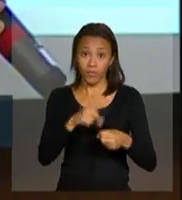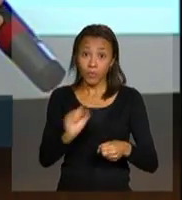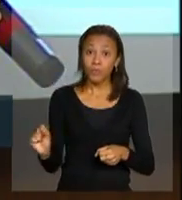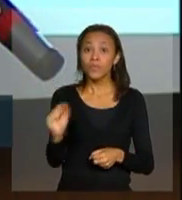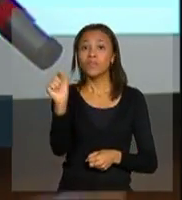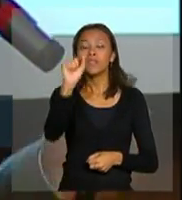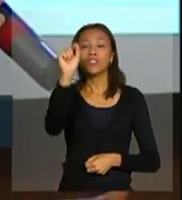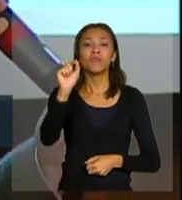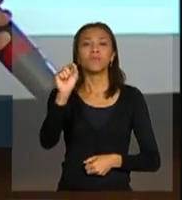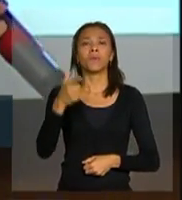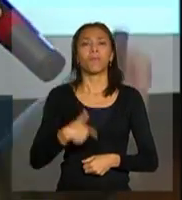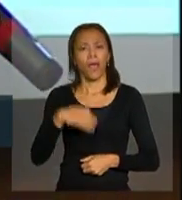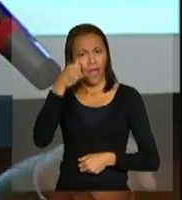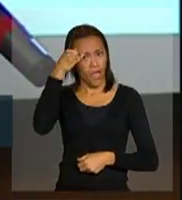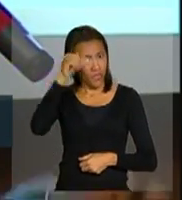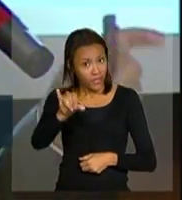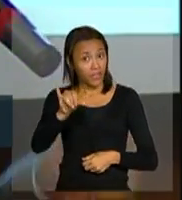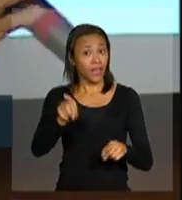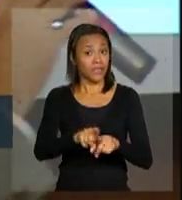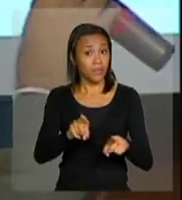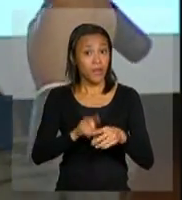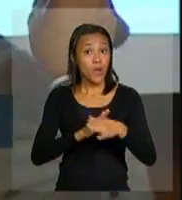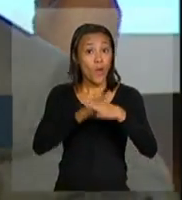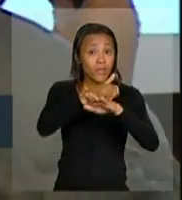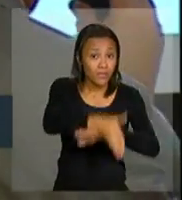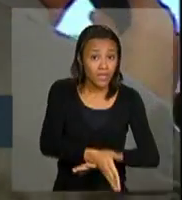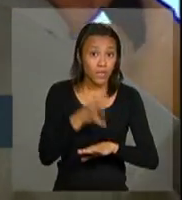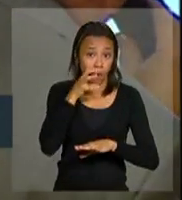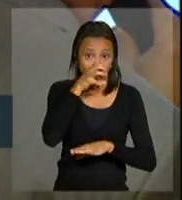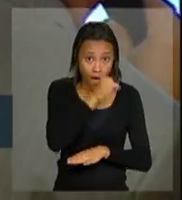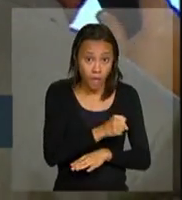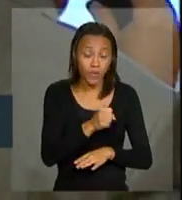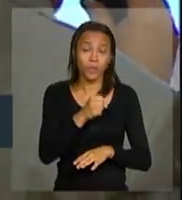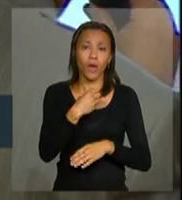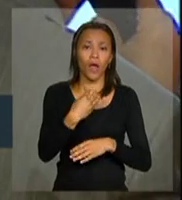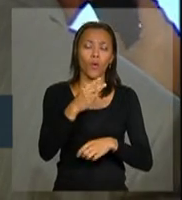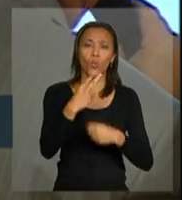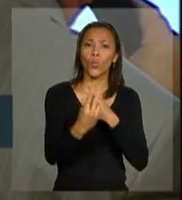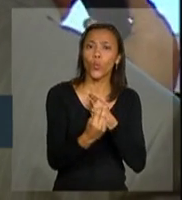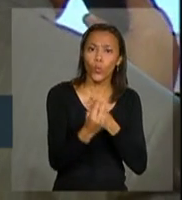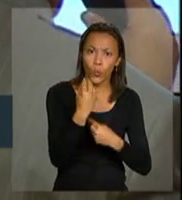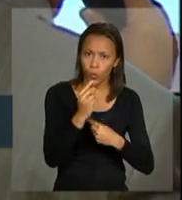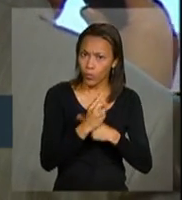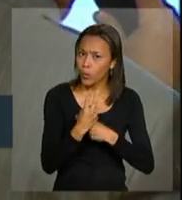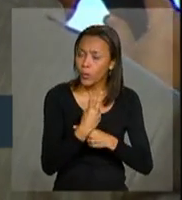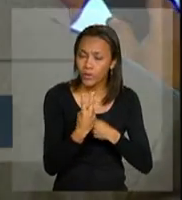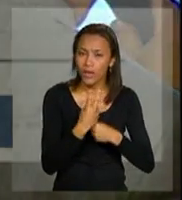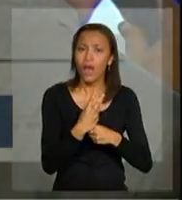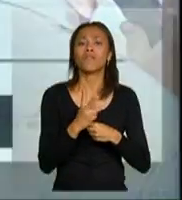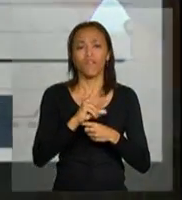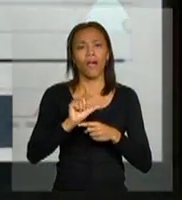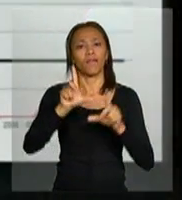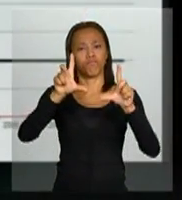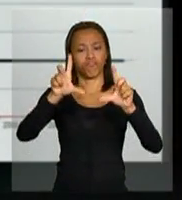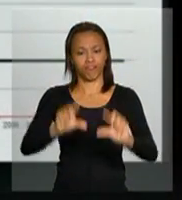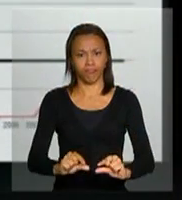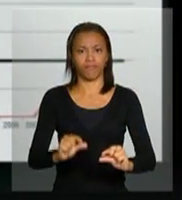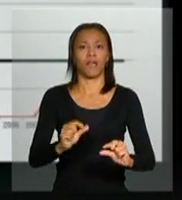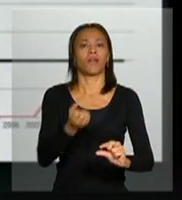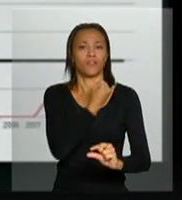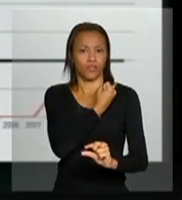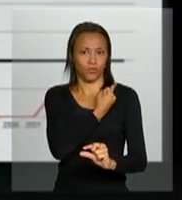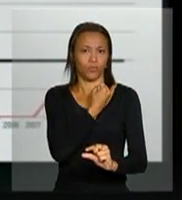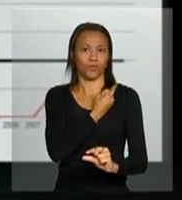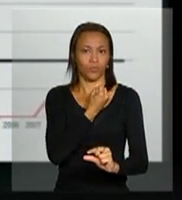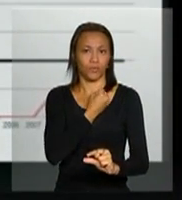prevenção e o acesso mais precoce ao tratamento certamente vai nos trazer uma queda substantiva nos próximos anos e chegaremos